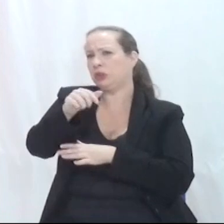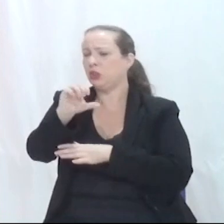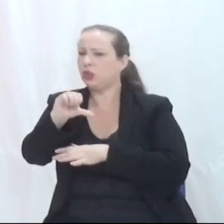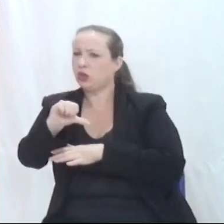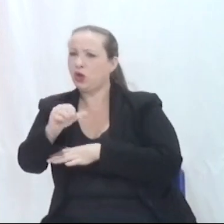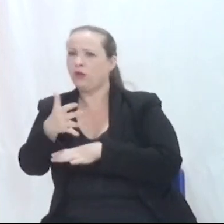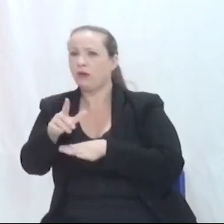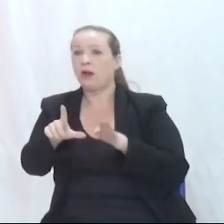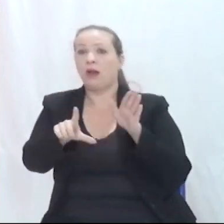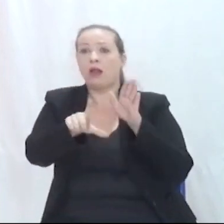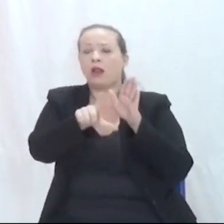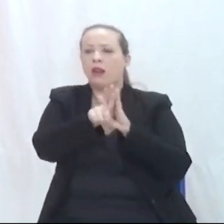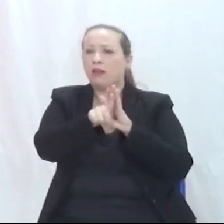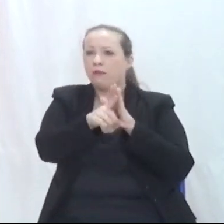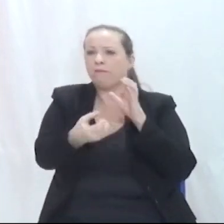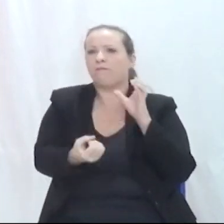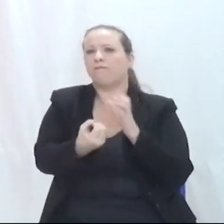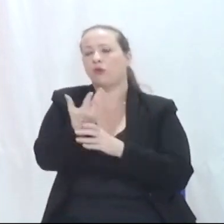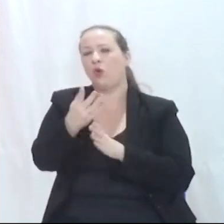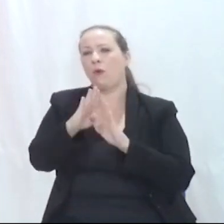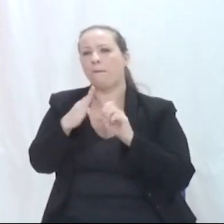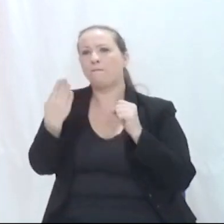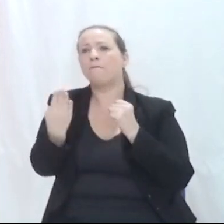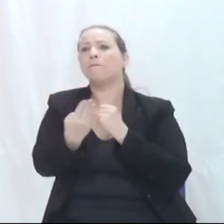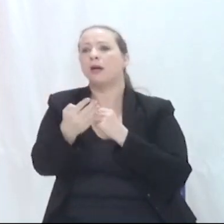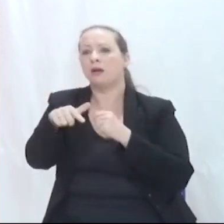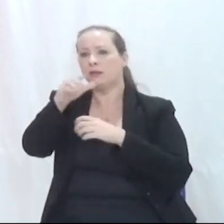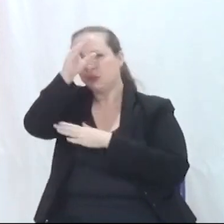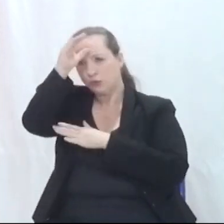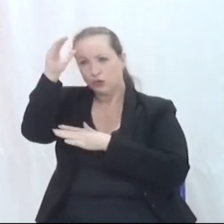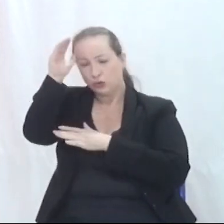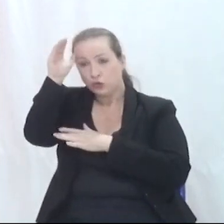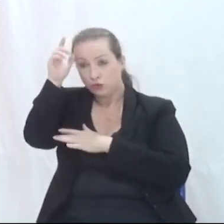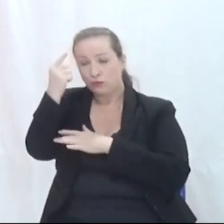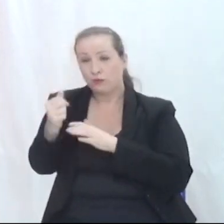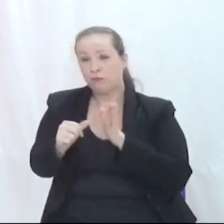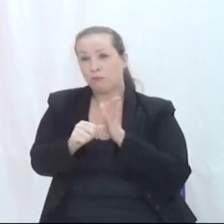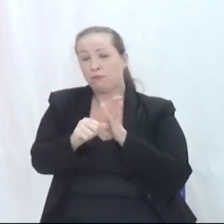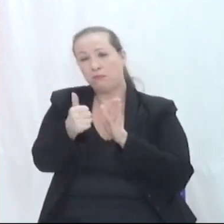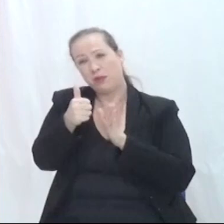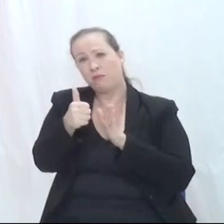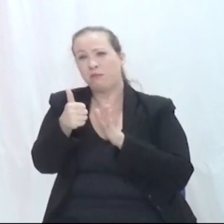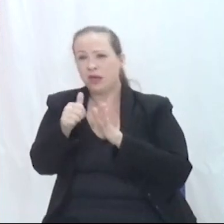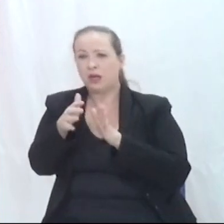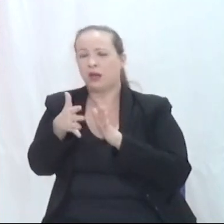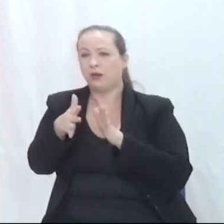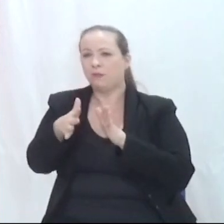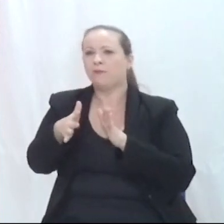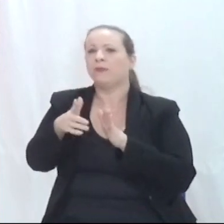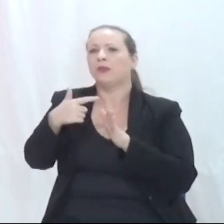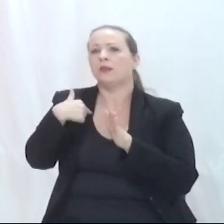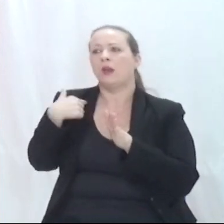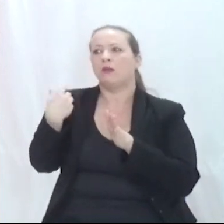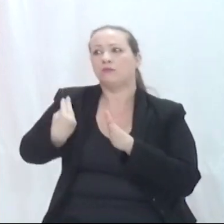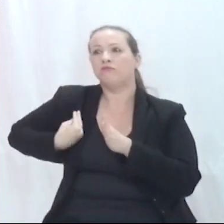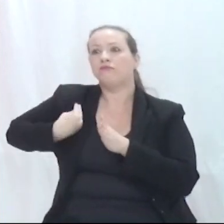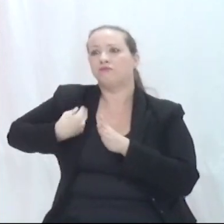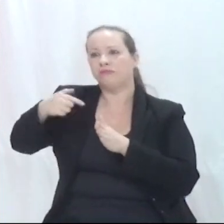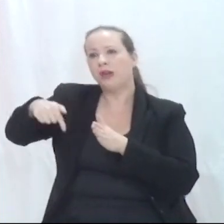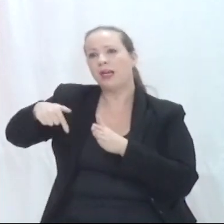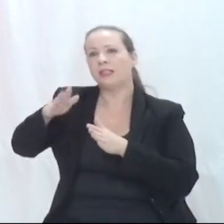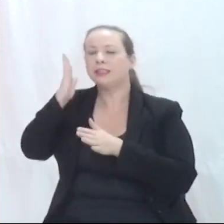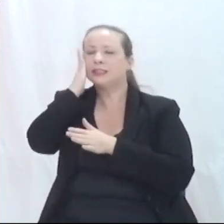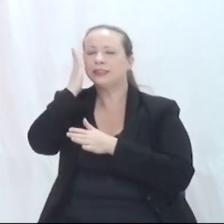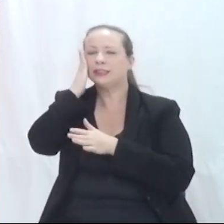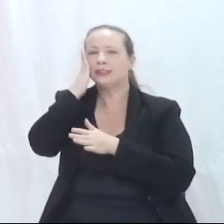leis que criaram uma localidade na São Domingos. Então, para aqueles que aqui vivem e conhecem a história do nosso bairro, essa